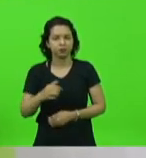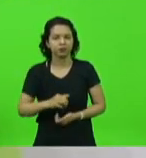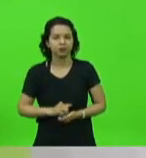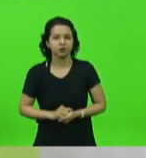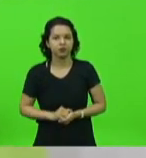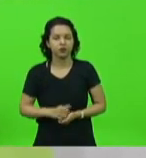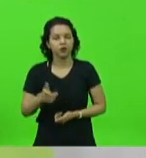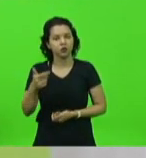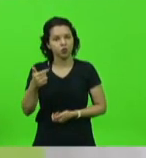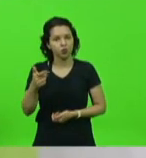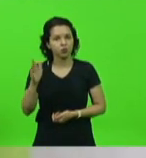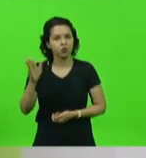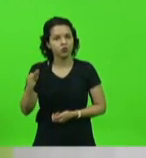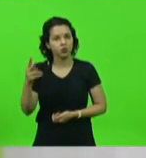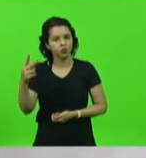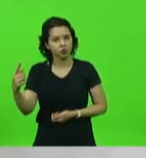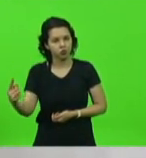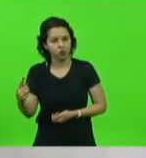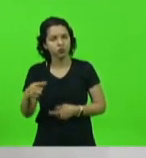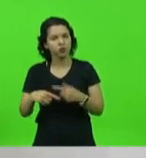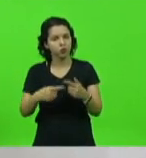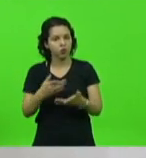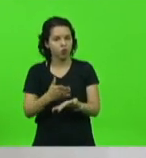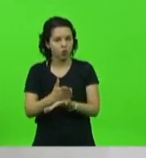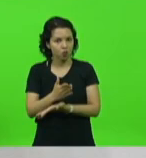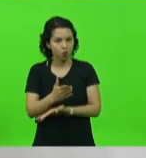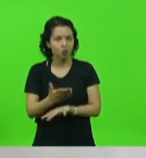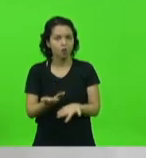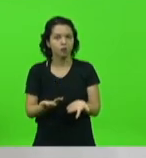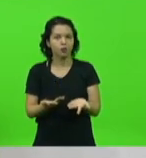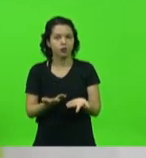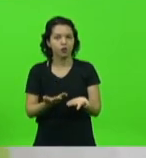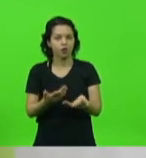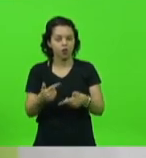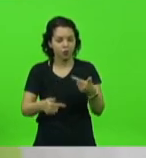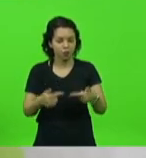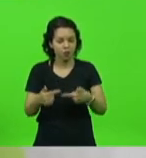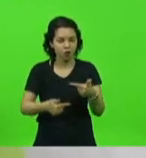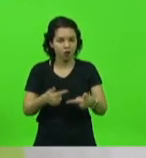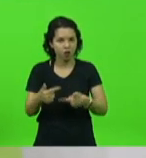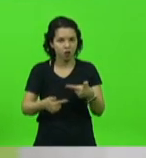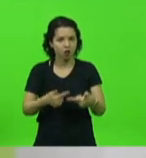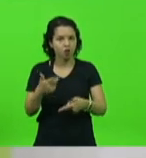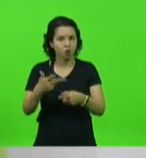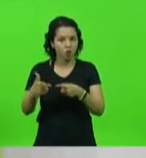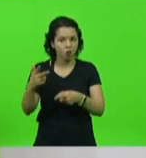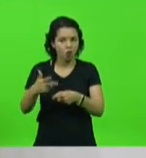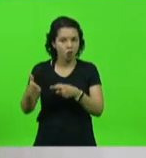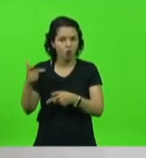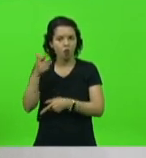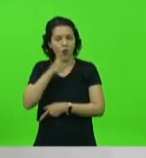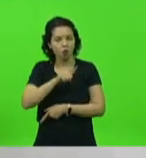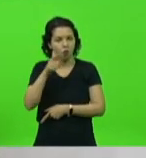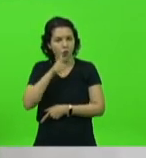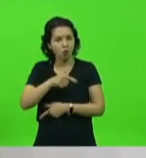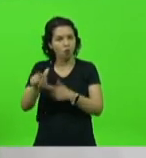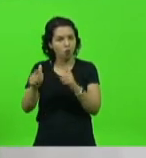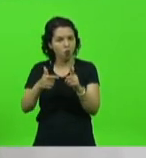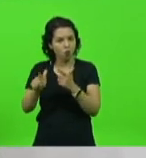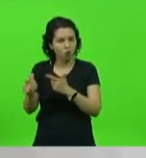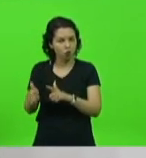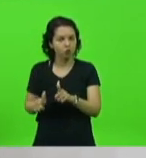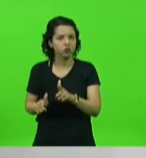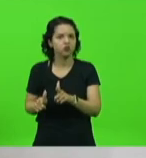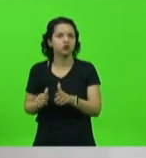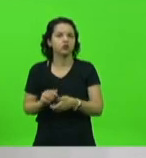e depois vamos continuar trabalhando para outras conquistas junto ao Executivo Estadual, que todos sabem aqui, plano